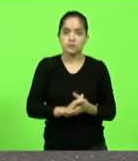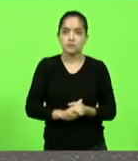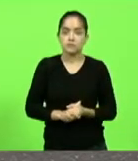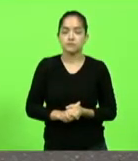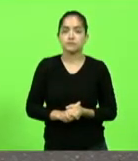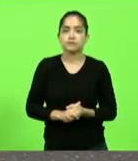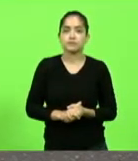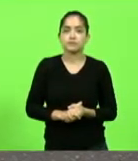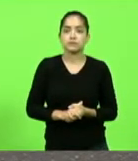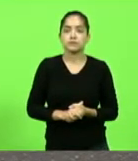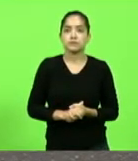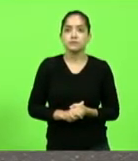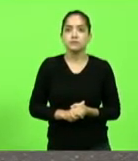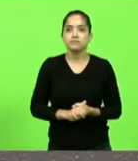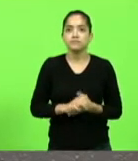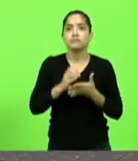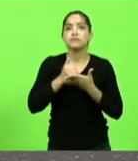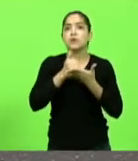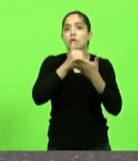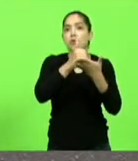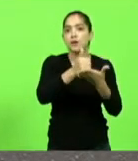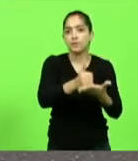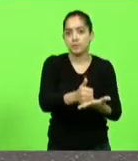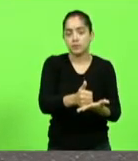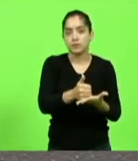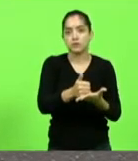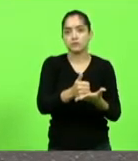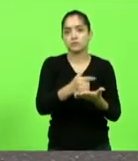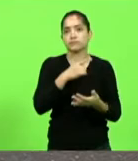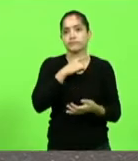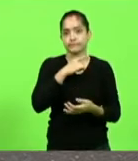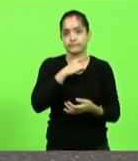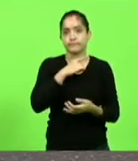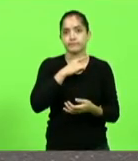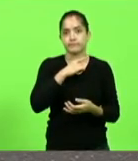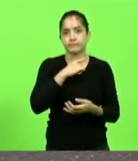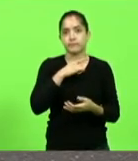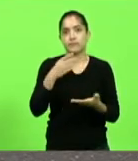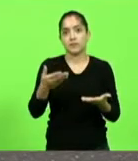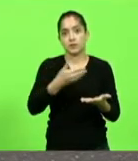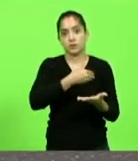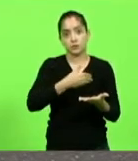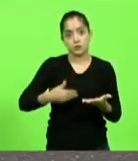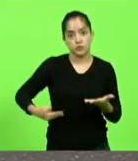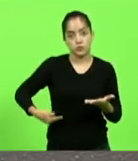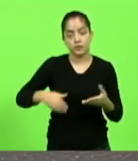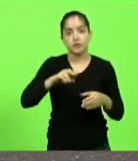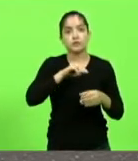tenham o apoio dos governos municipal